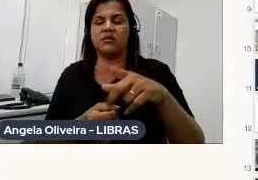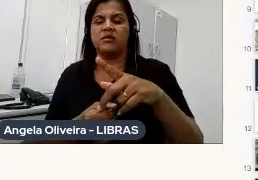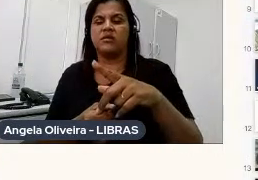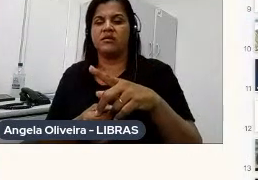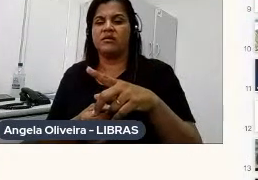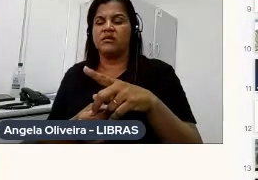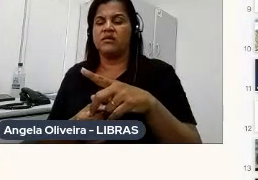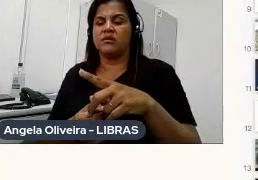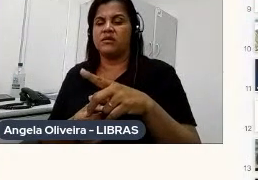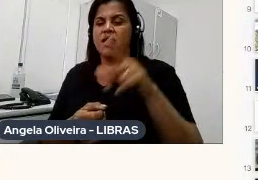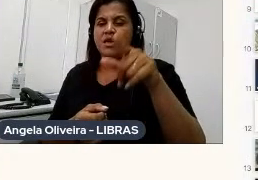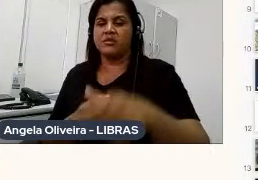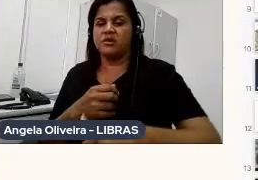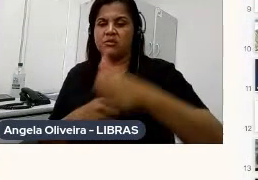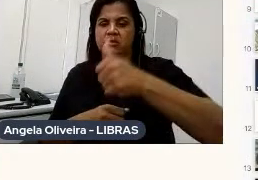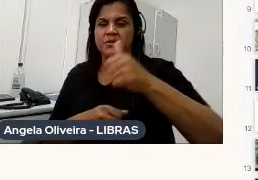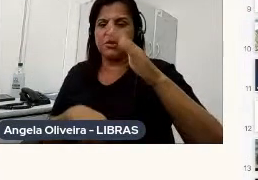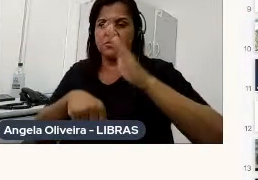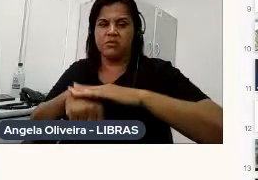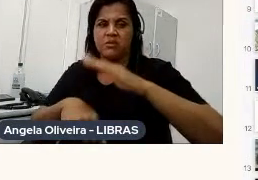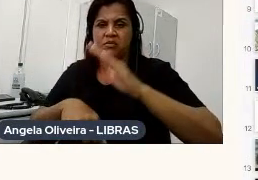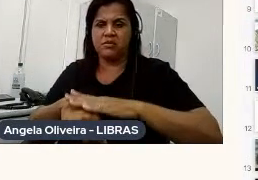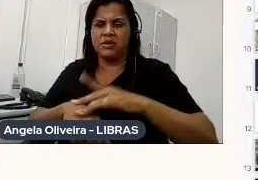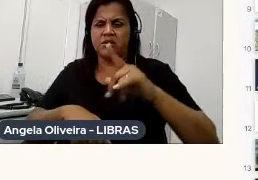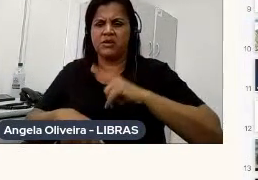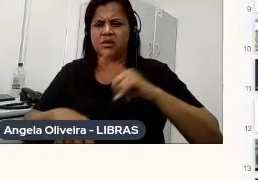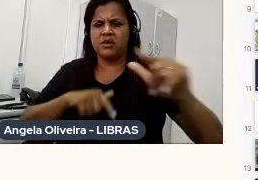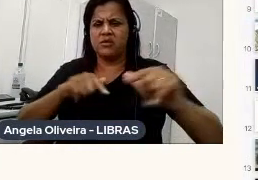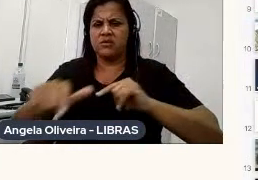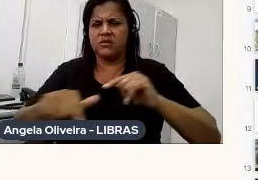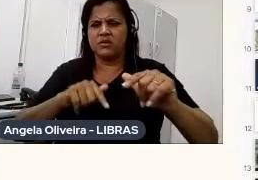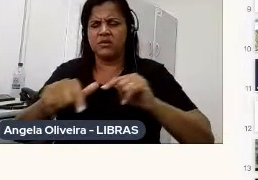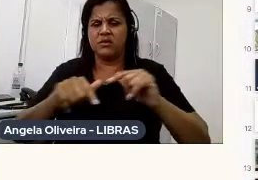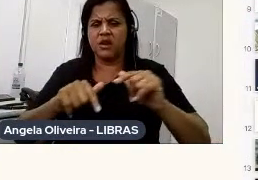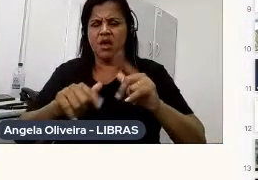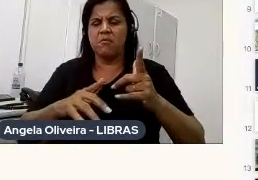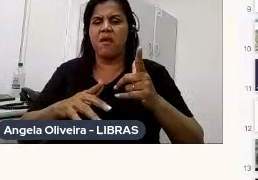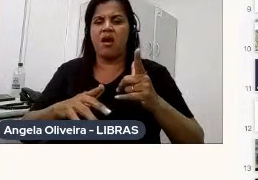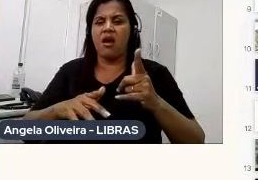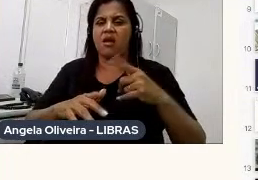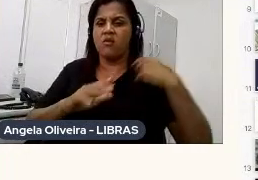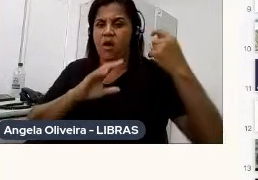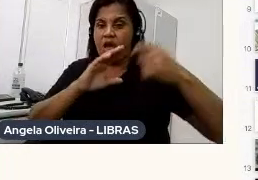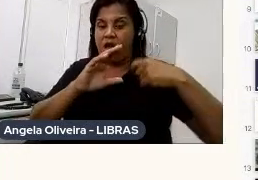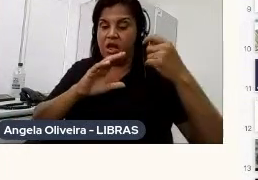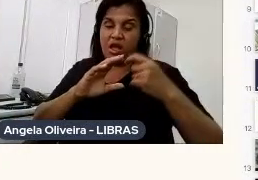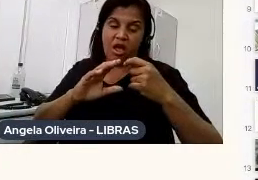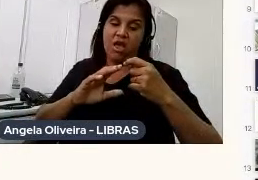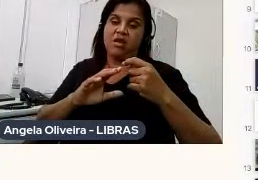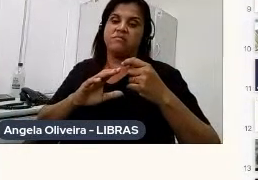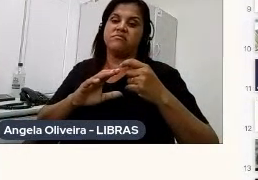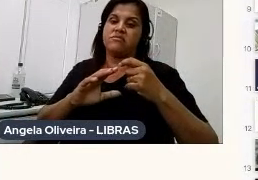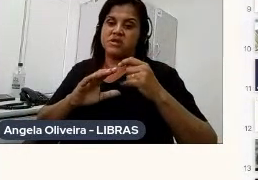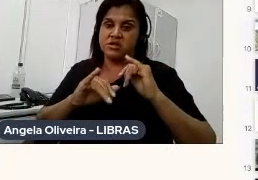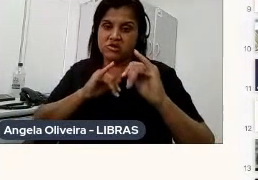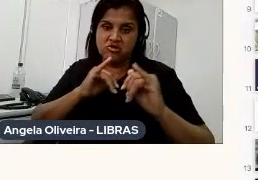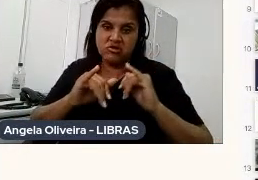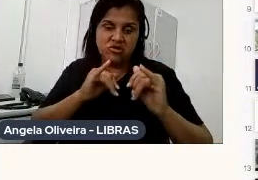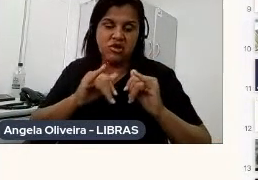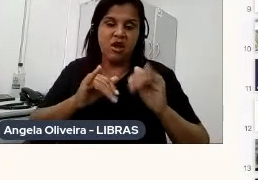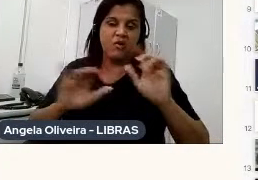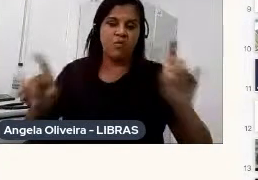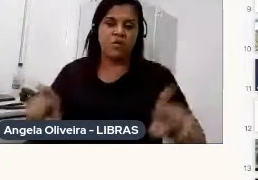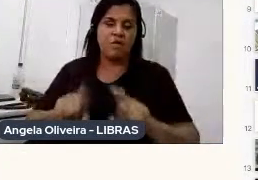o primeiro momento em que a gente tem um trabalho ligado à câmera digital e a computador, estou eu aqui, jovenzinho,